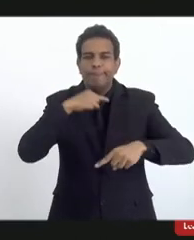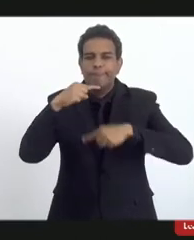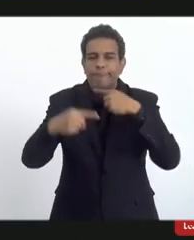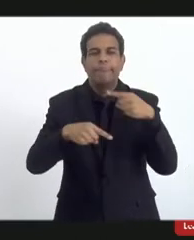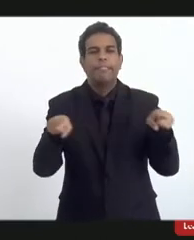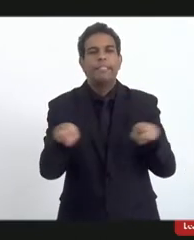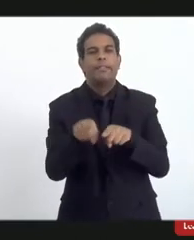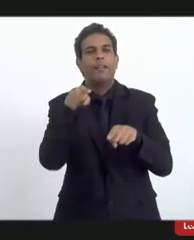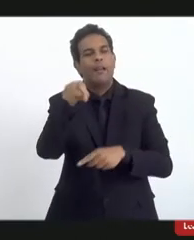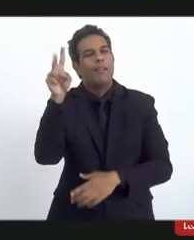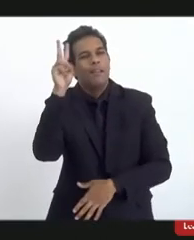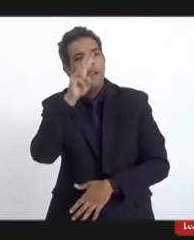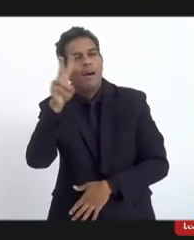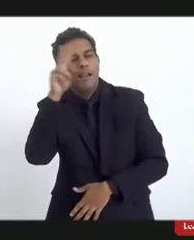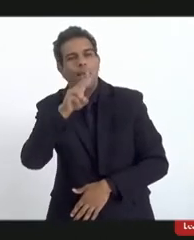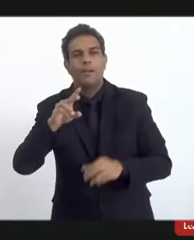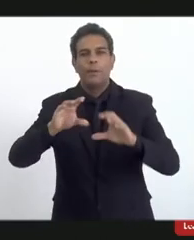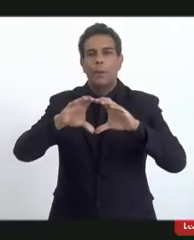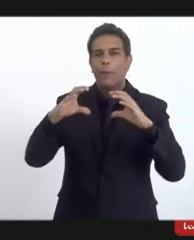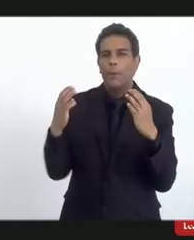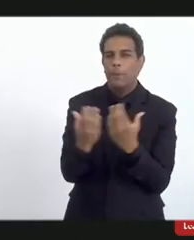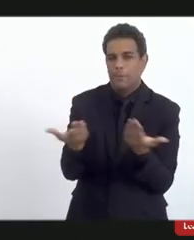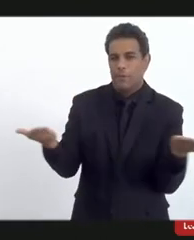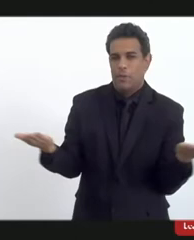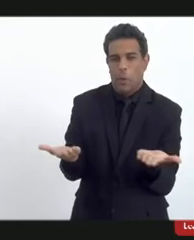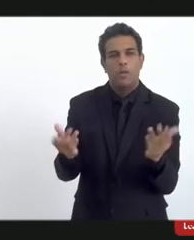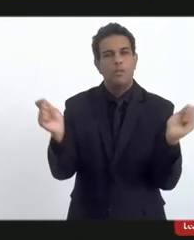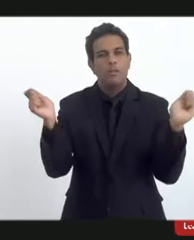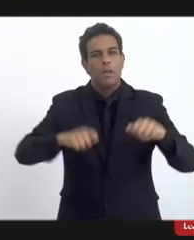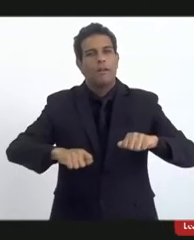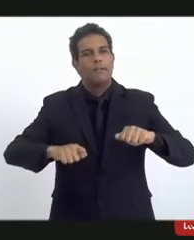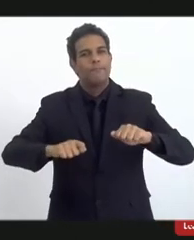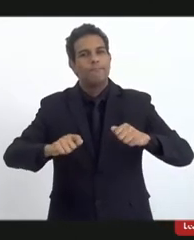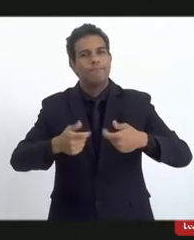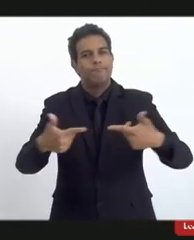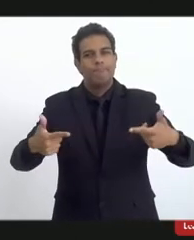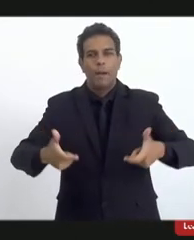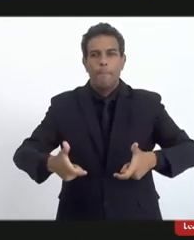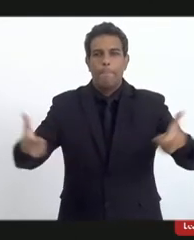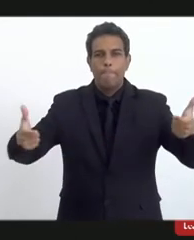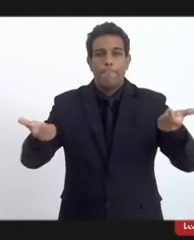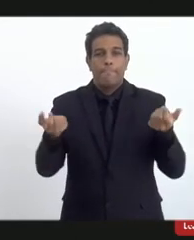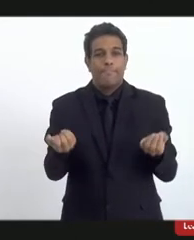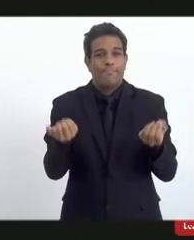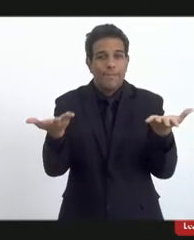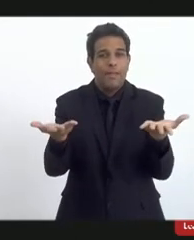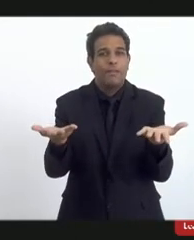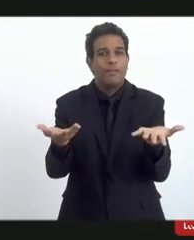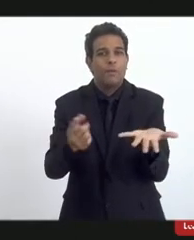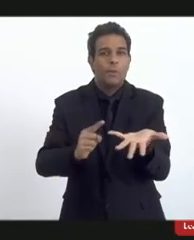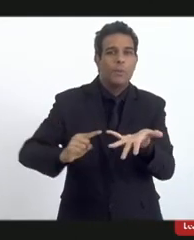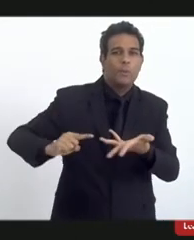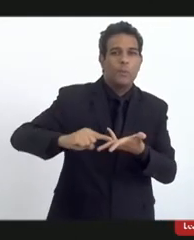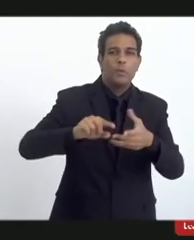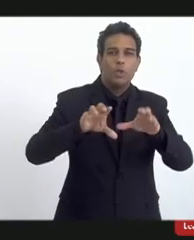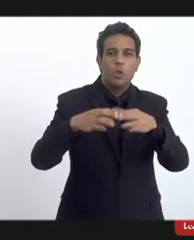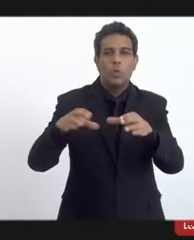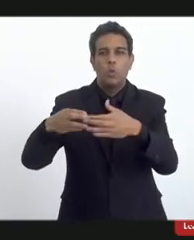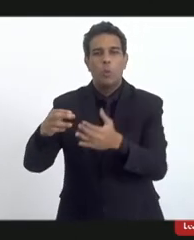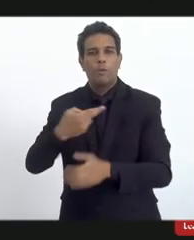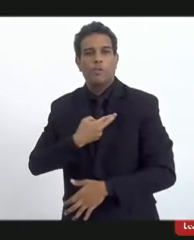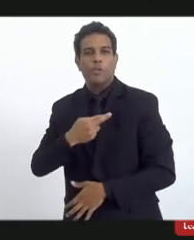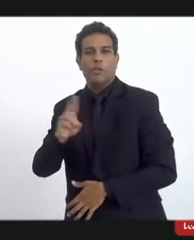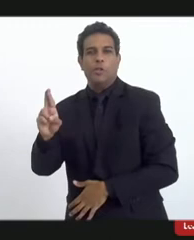ele lembrou os conselhos tutelares hoje com praticamente a maioria na mão de grupos religiosos